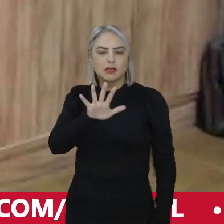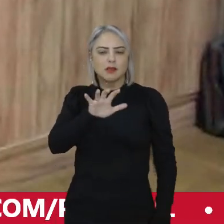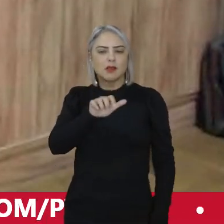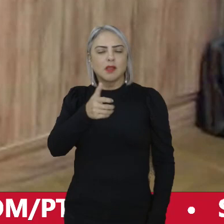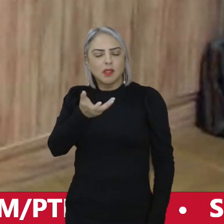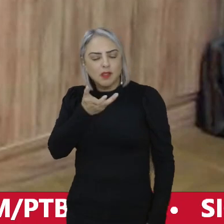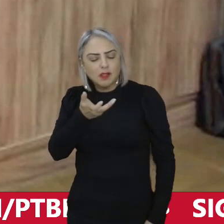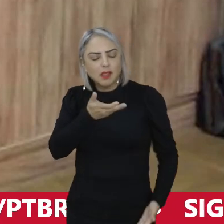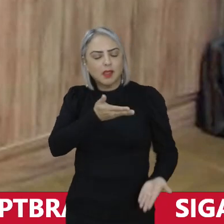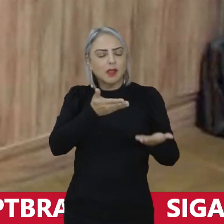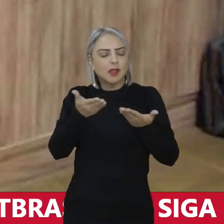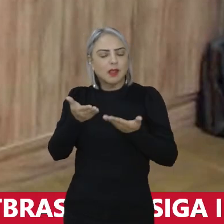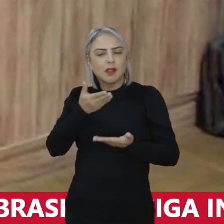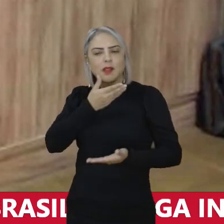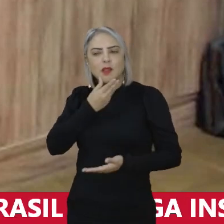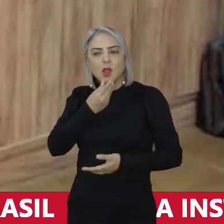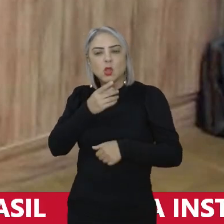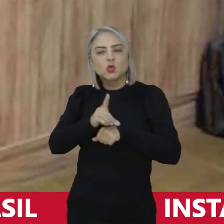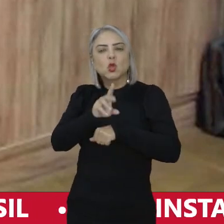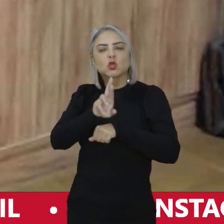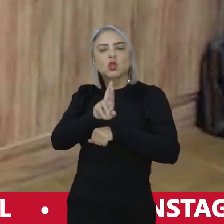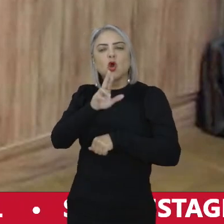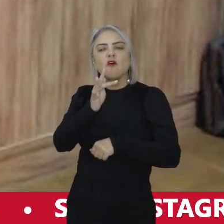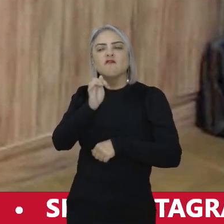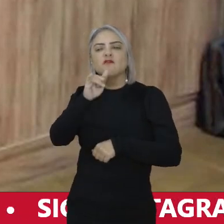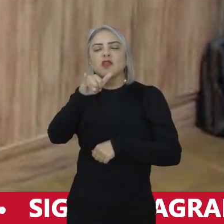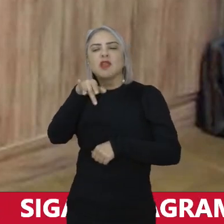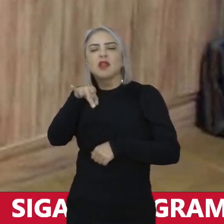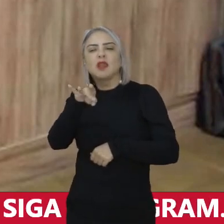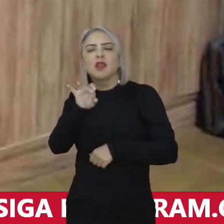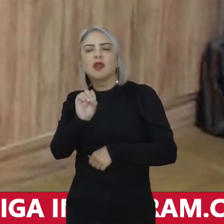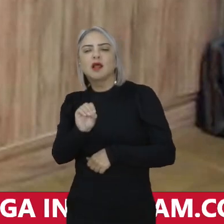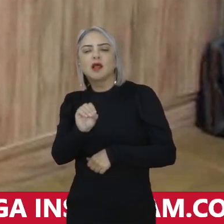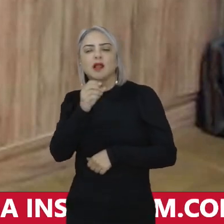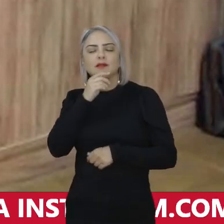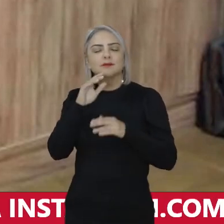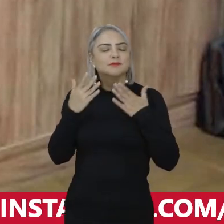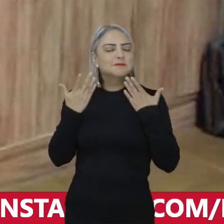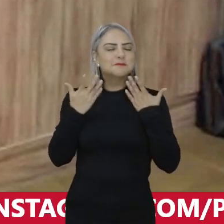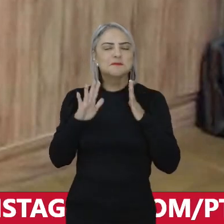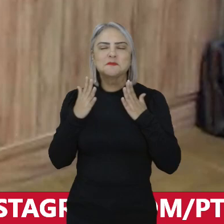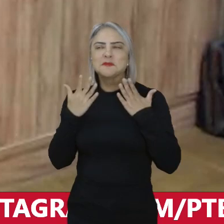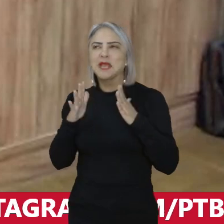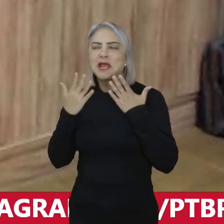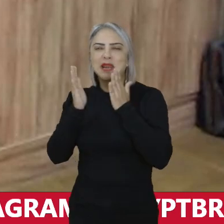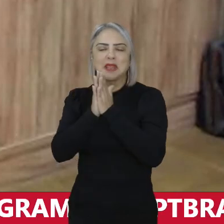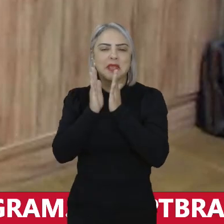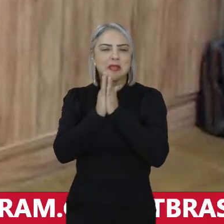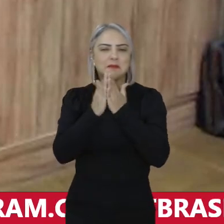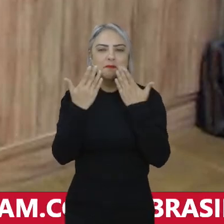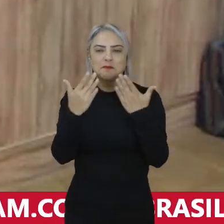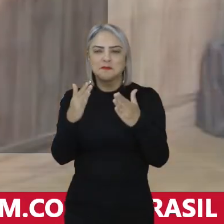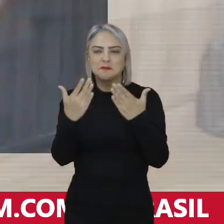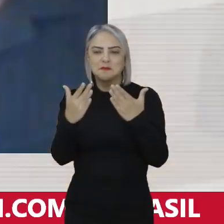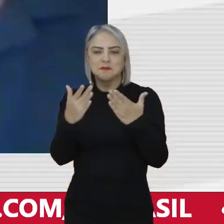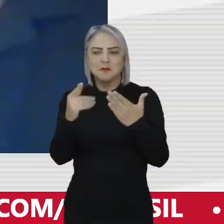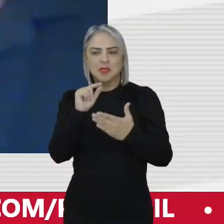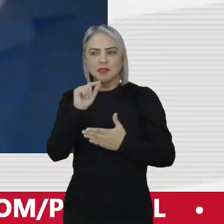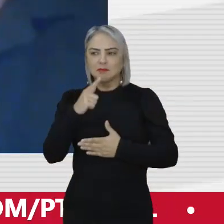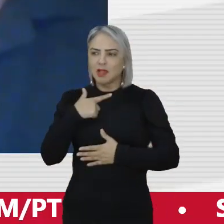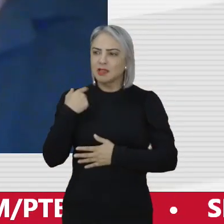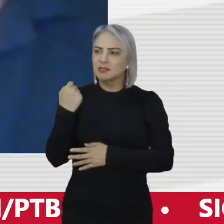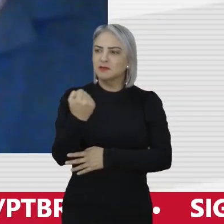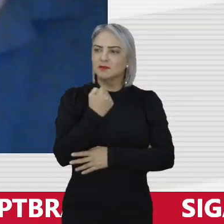então, professor, começar, doutor Fernando, começar a dar os parabéns por esse feito, queria que você